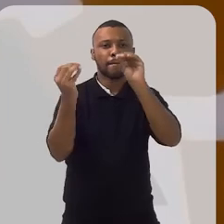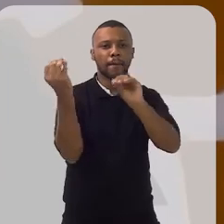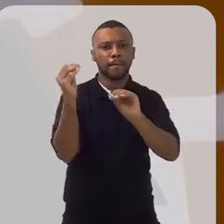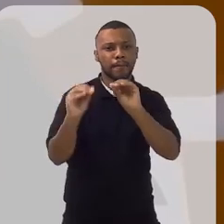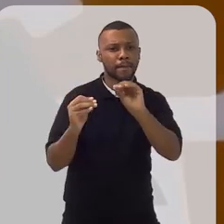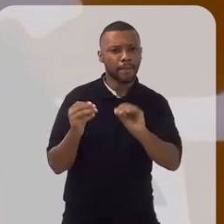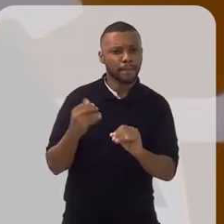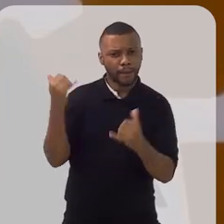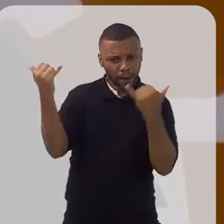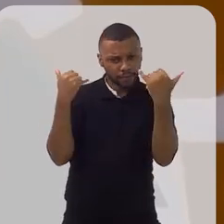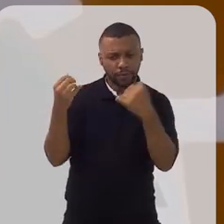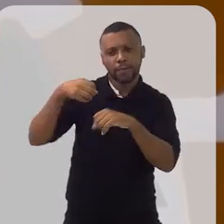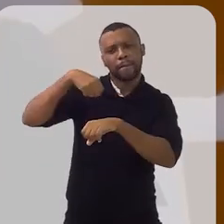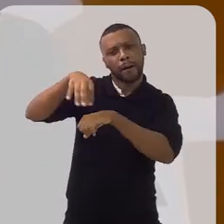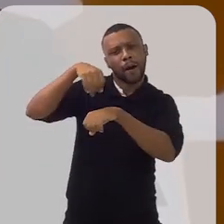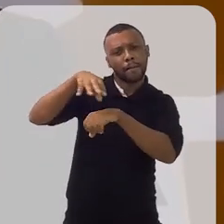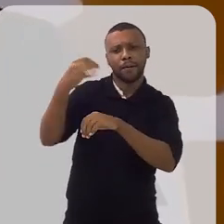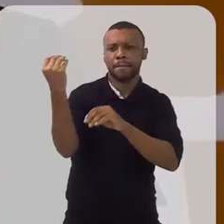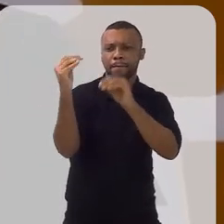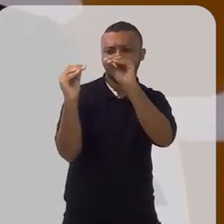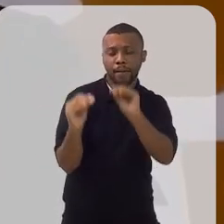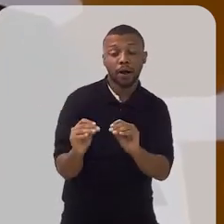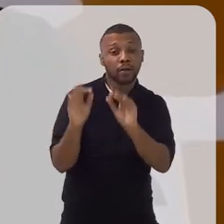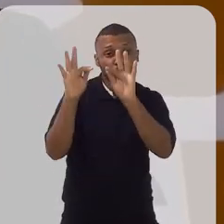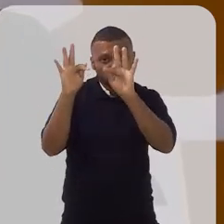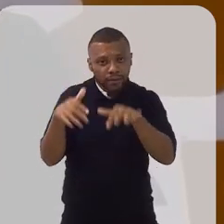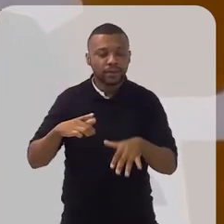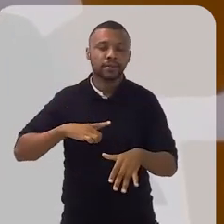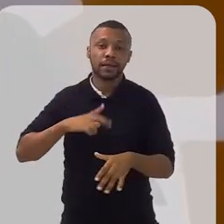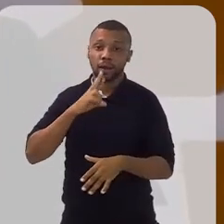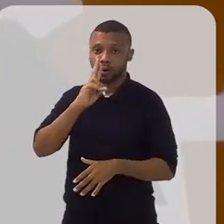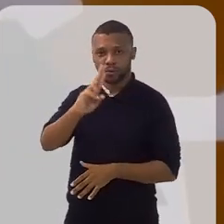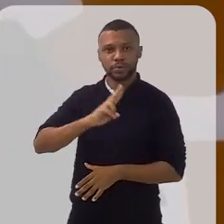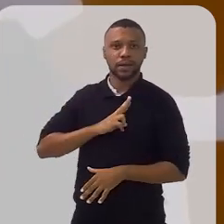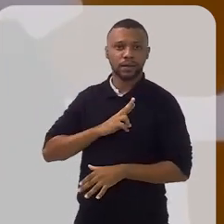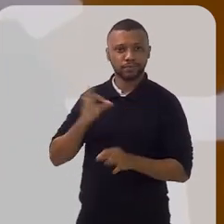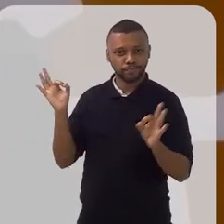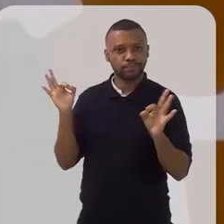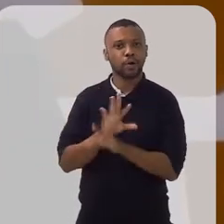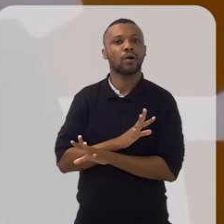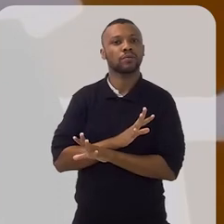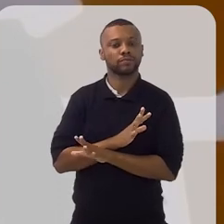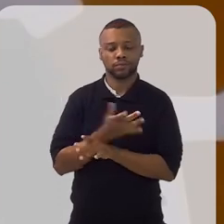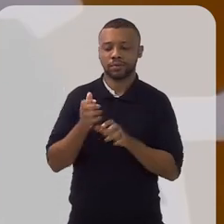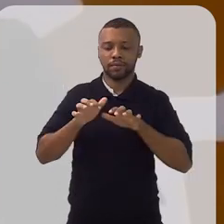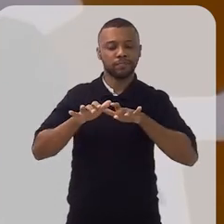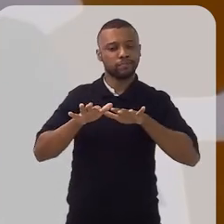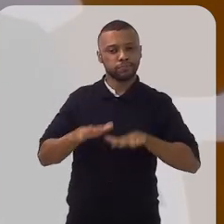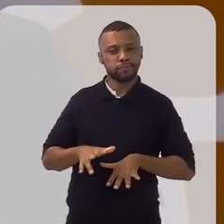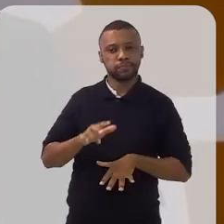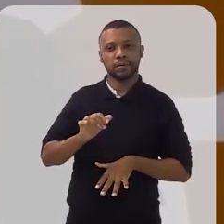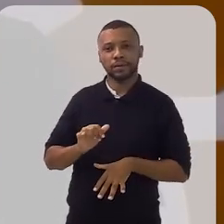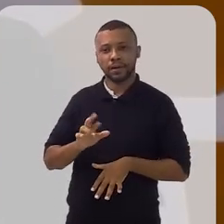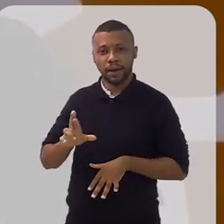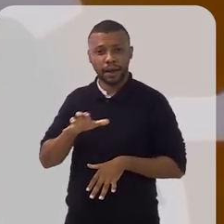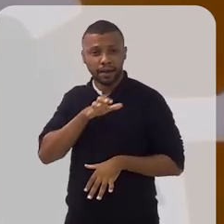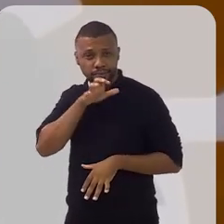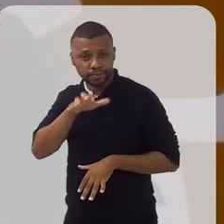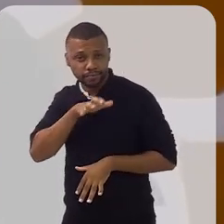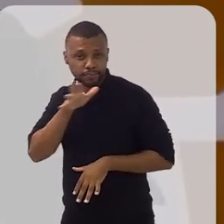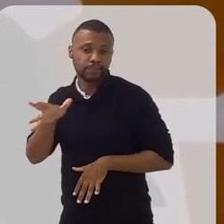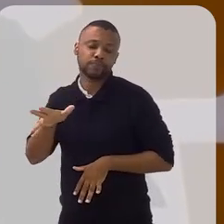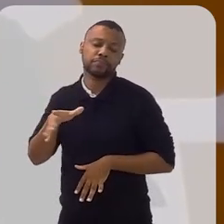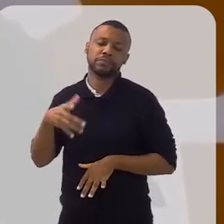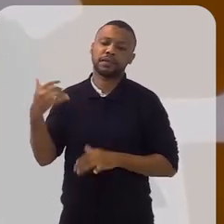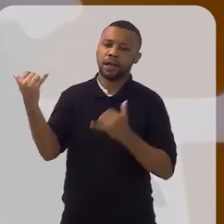todas as informações para que você tenha, ao final, o resultado definitivo da sua declaração. Então, a partir do momento que você